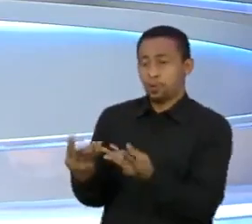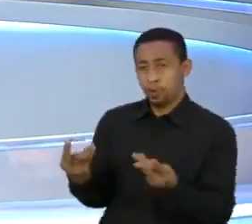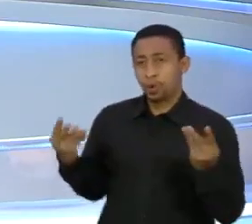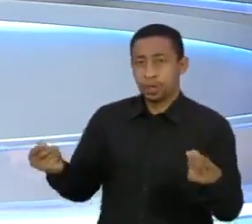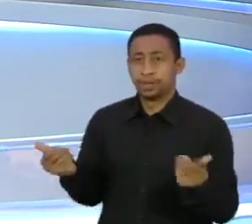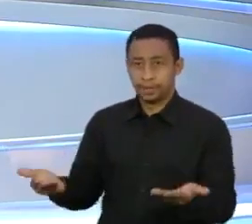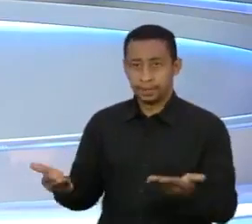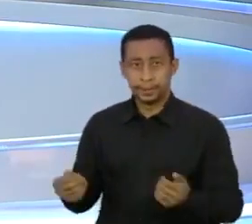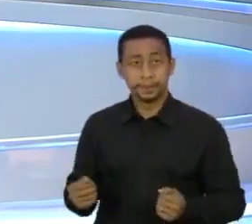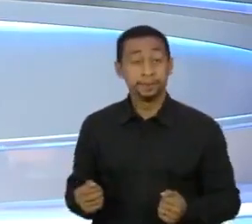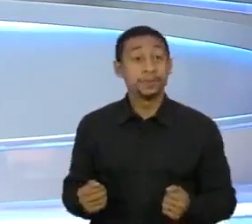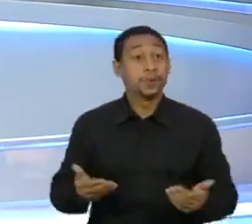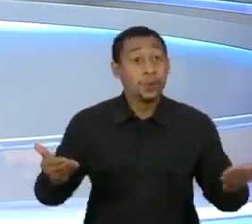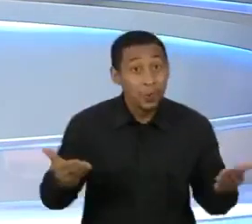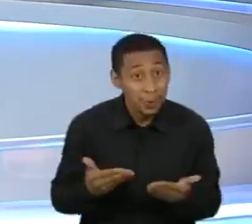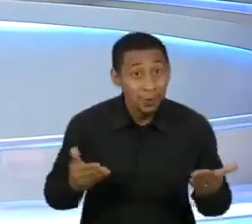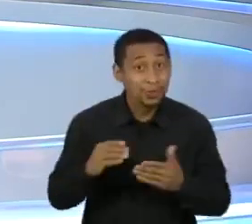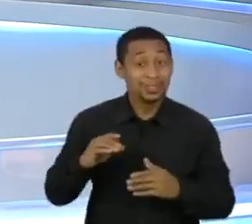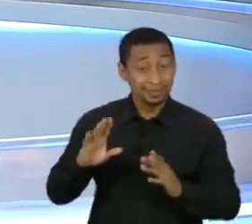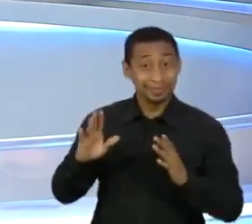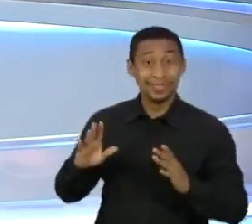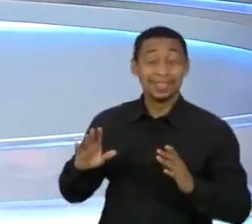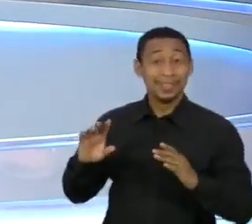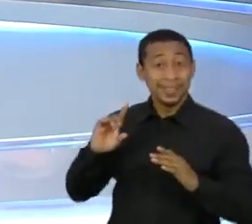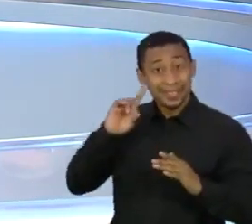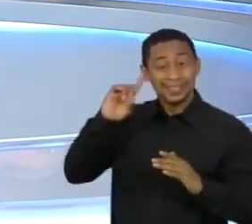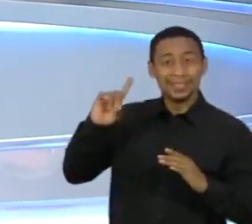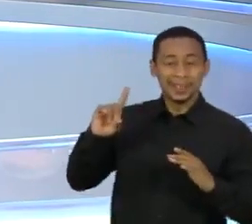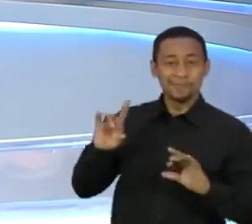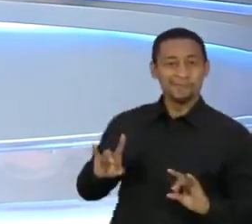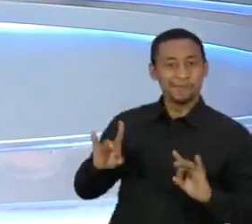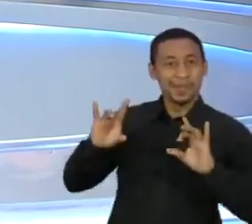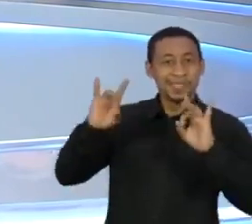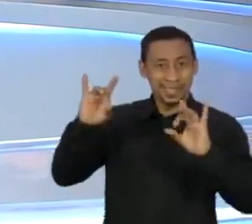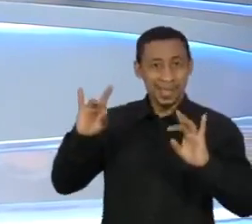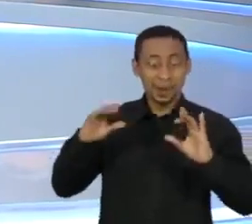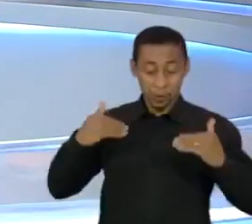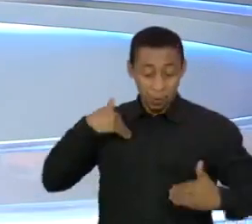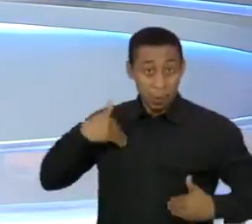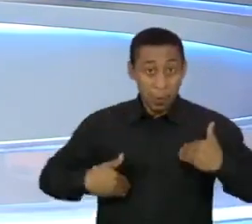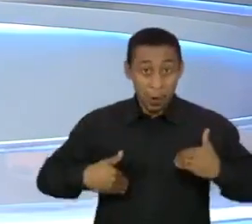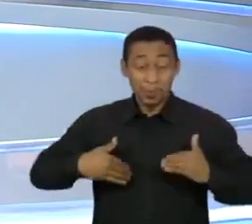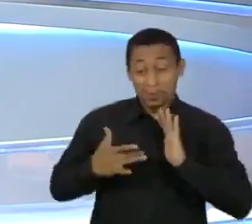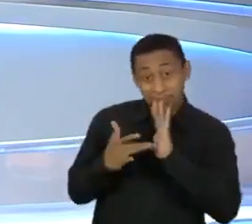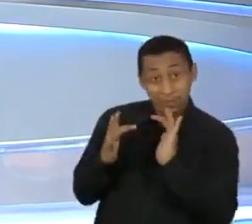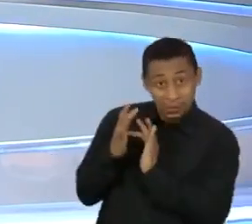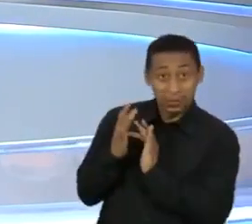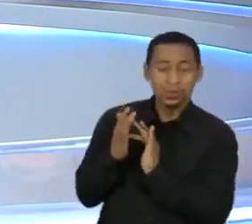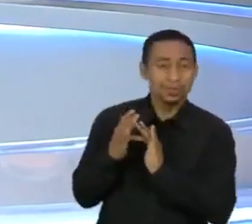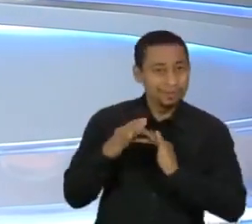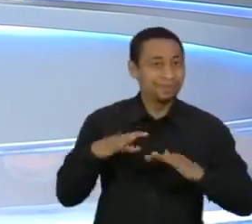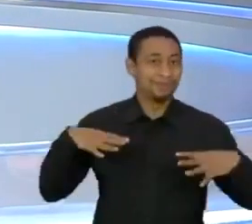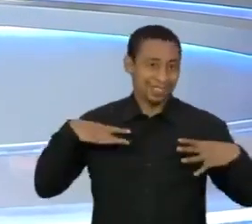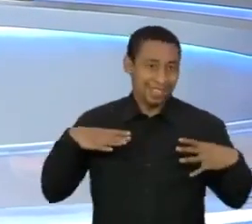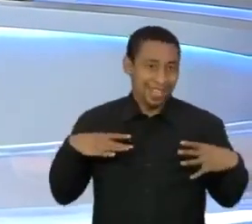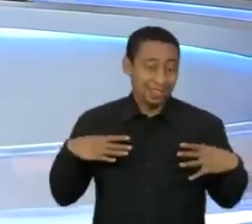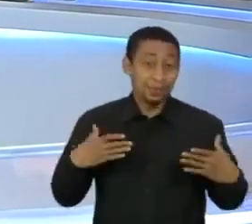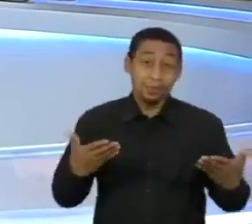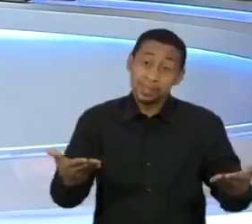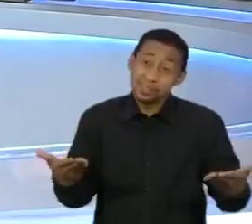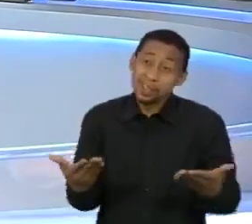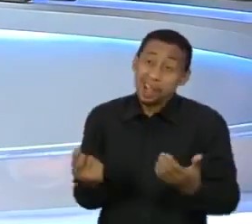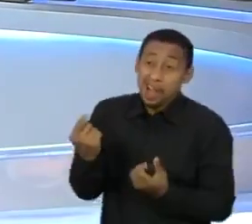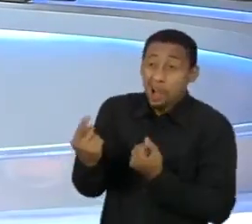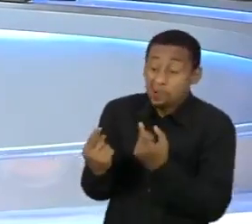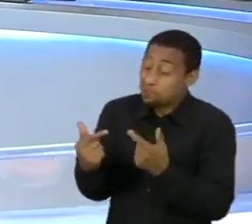Hoje é Corpus Christi, festa católica que deu origem a um feriado. Pois é, mas para muita gente hoje foi dia